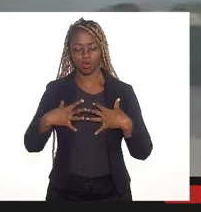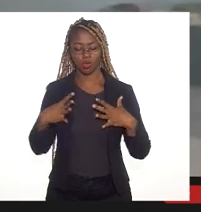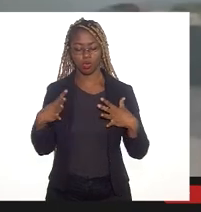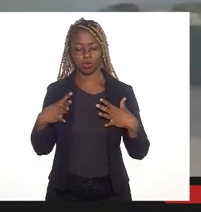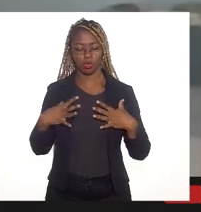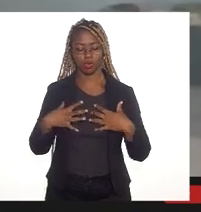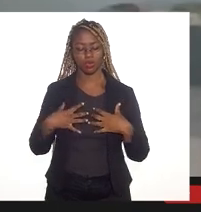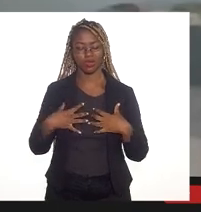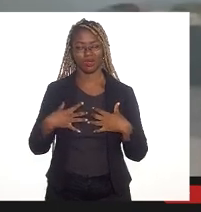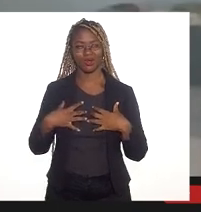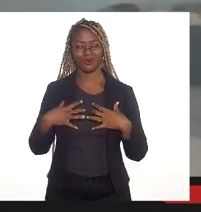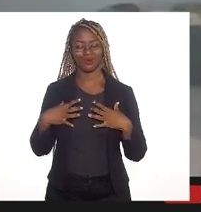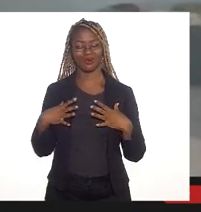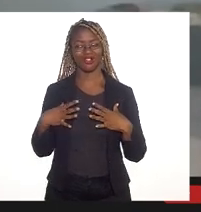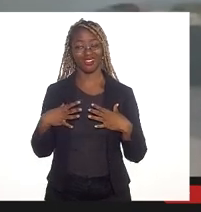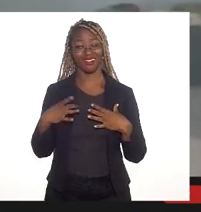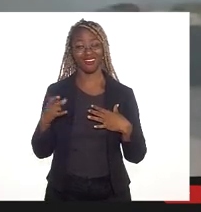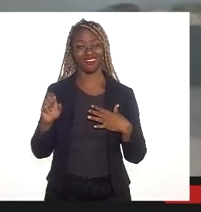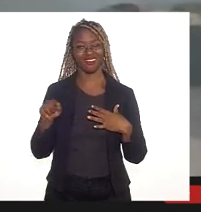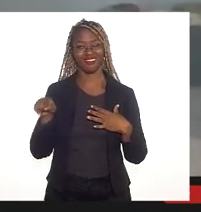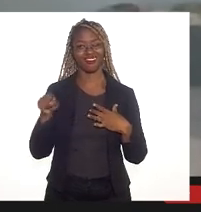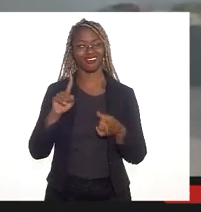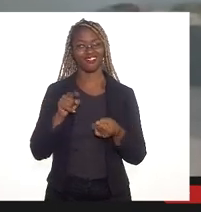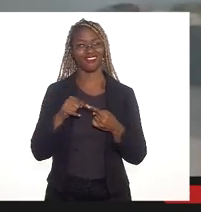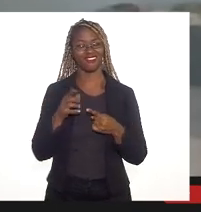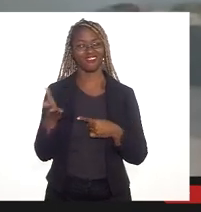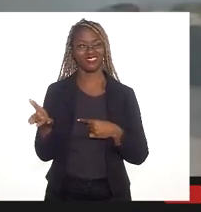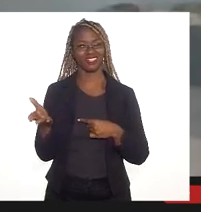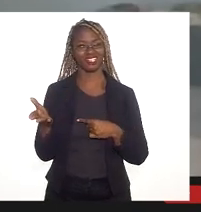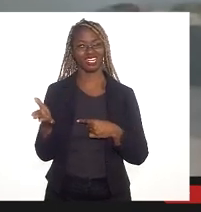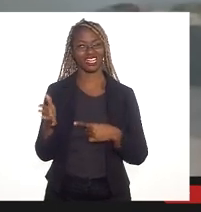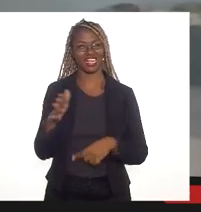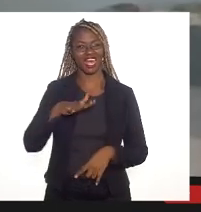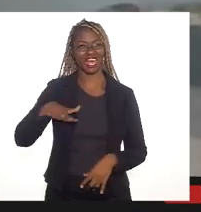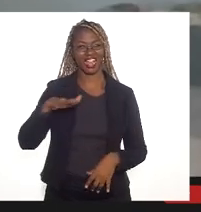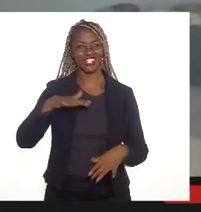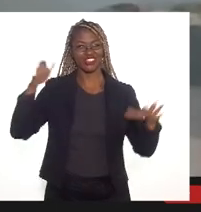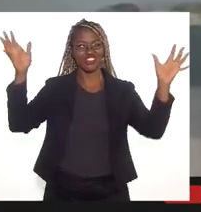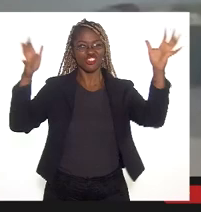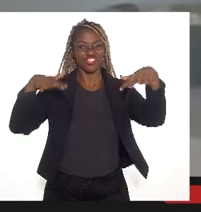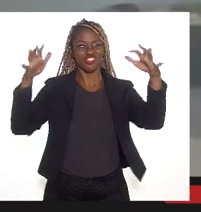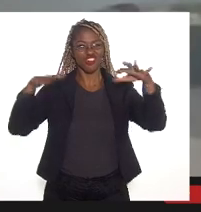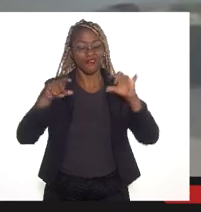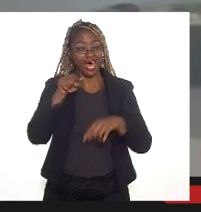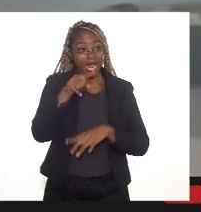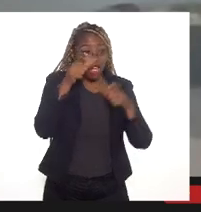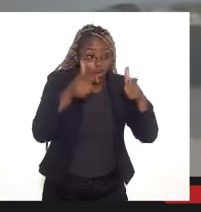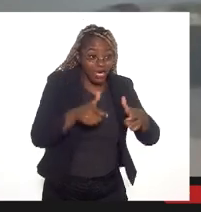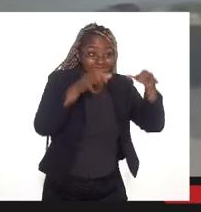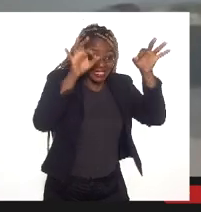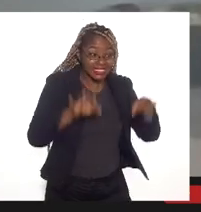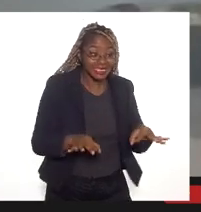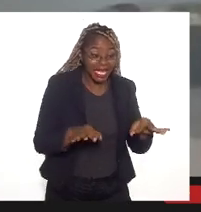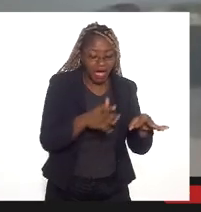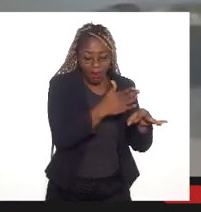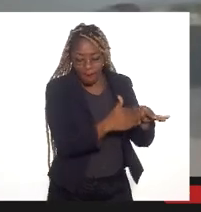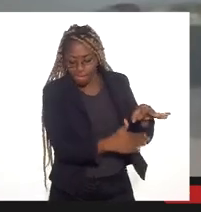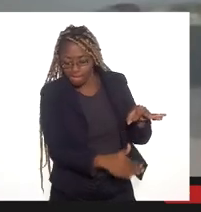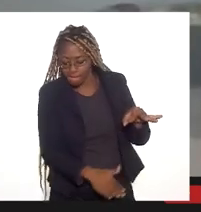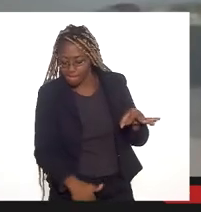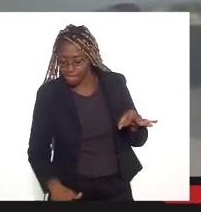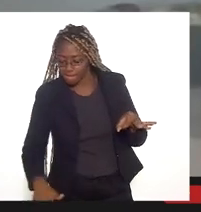região, ecologicamente falando, é um pulmão na época de chuva. Ela fica exatamente na parte baixa da